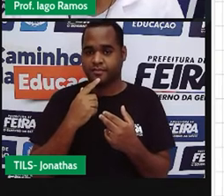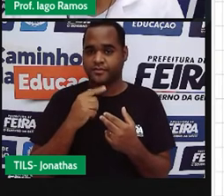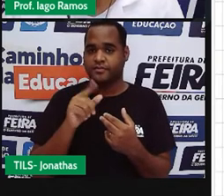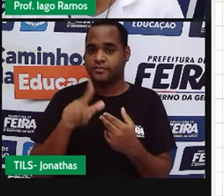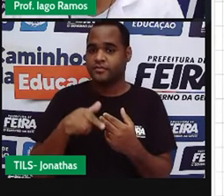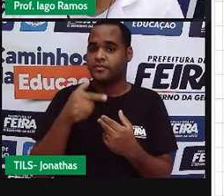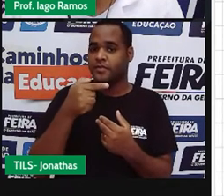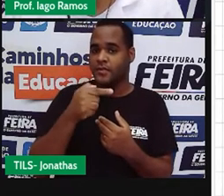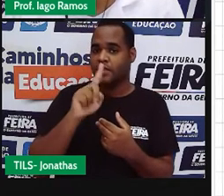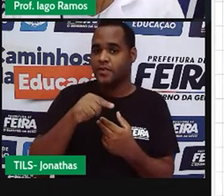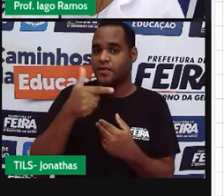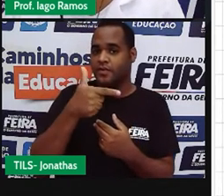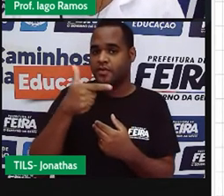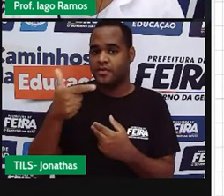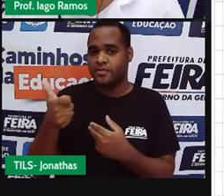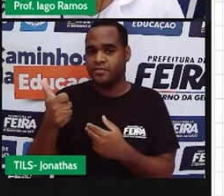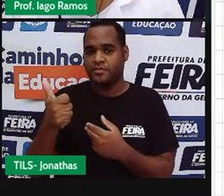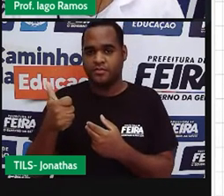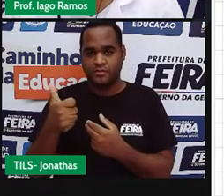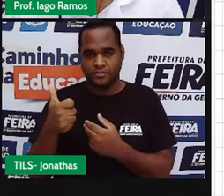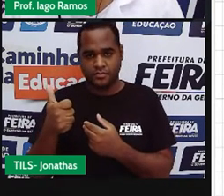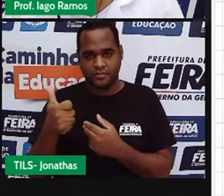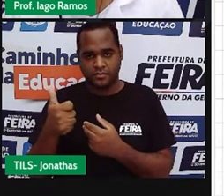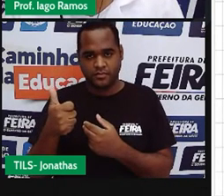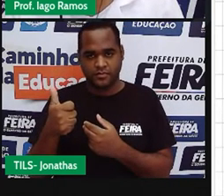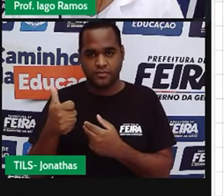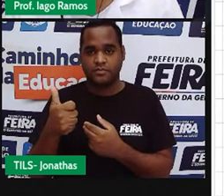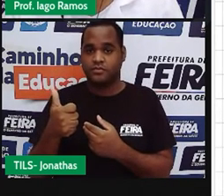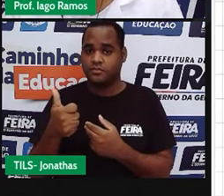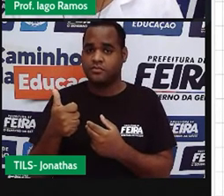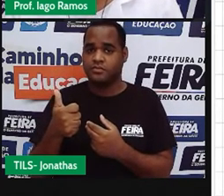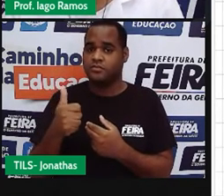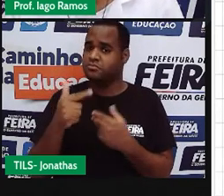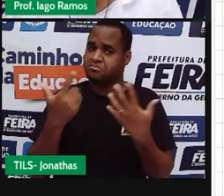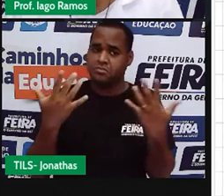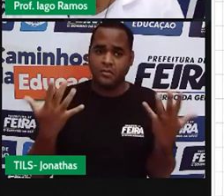7,21. Rapaz, professor.